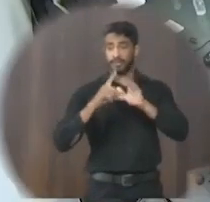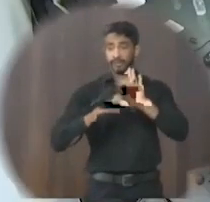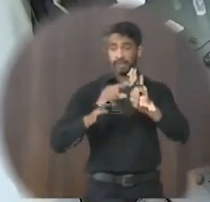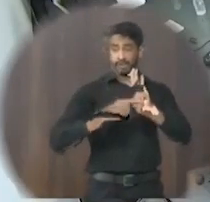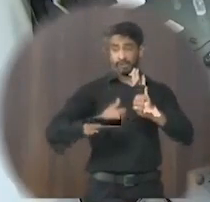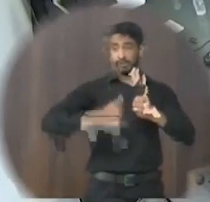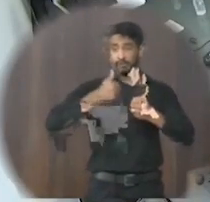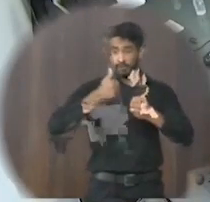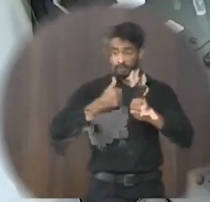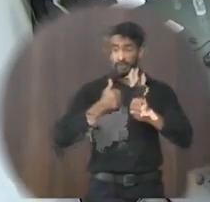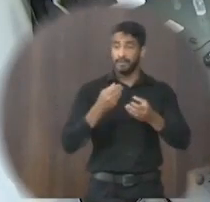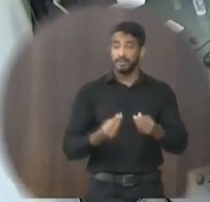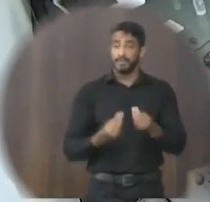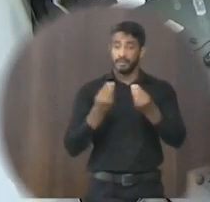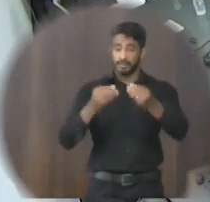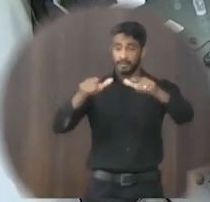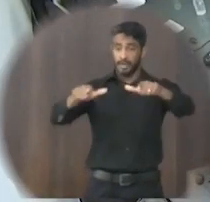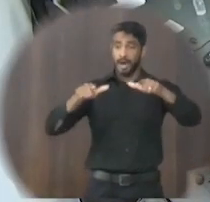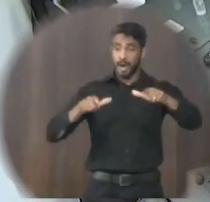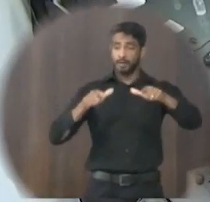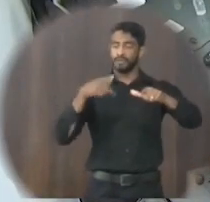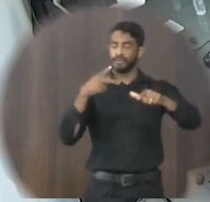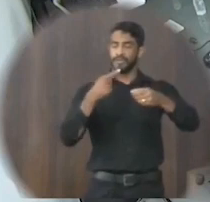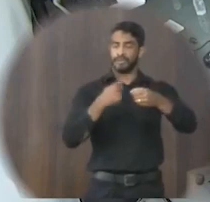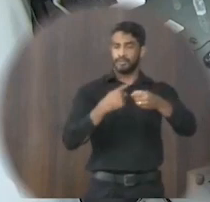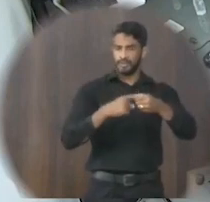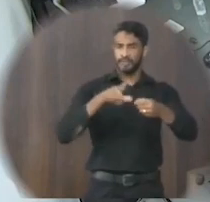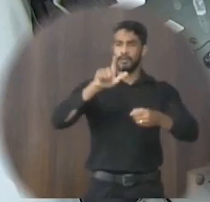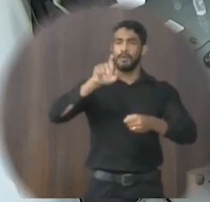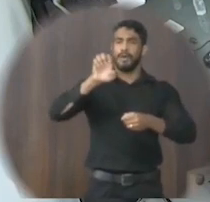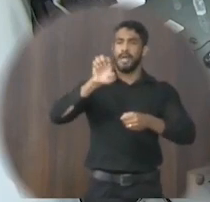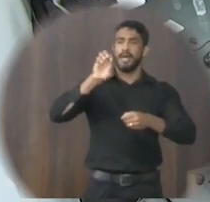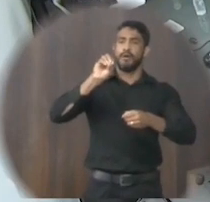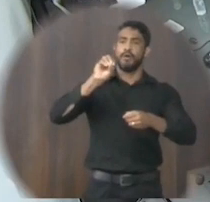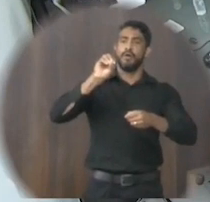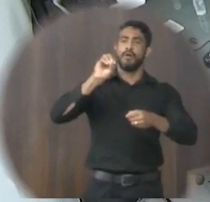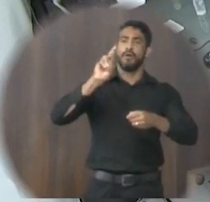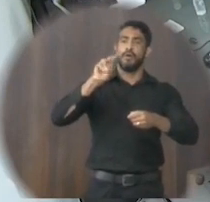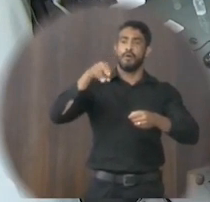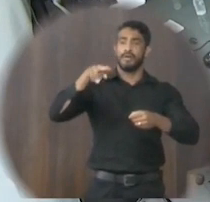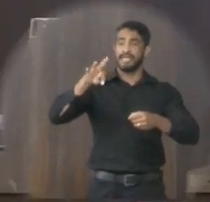Fica concedido o título de cidadão honorário deste município ao senhor Leonardo Ismael Pratas